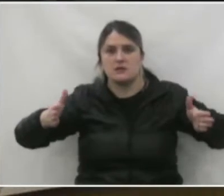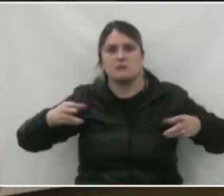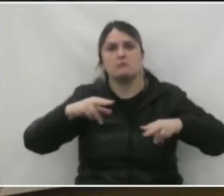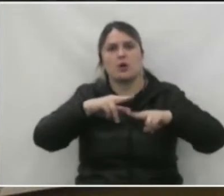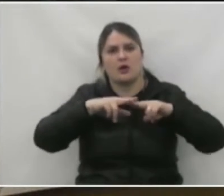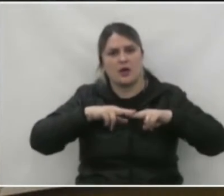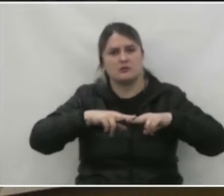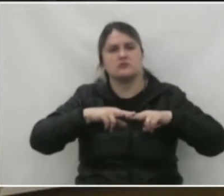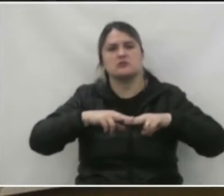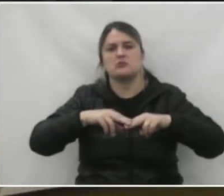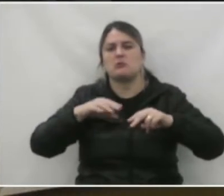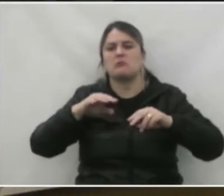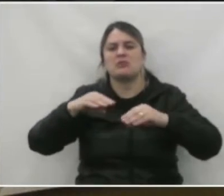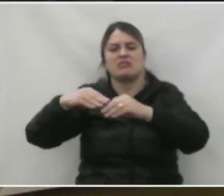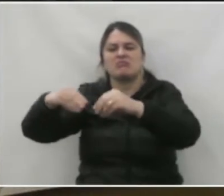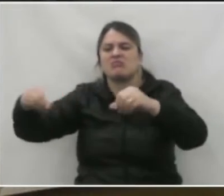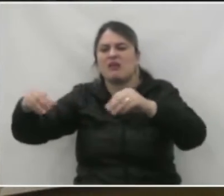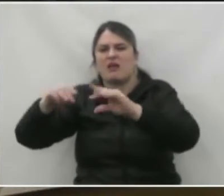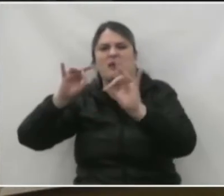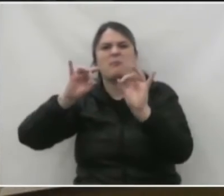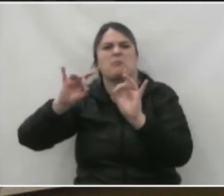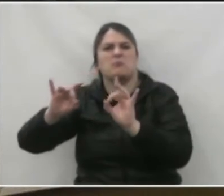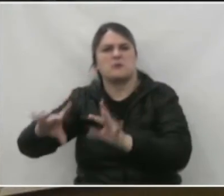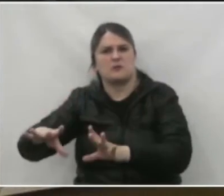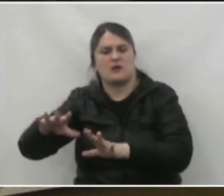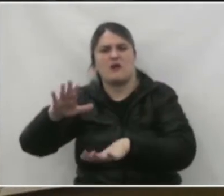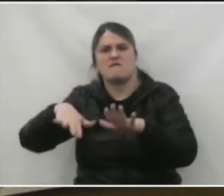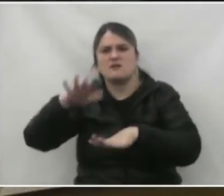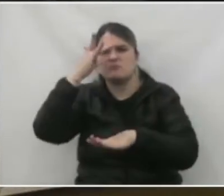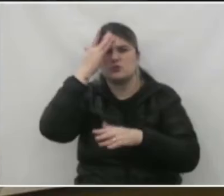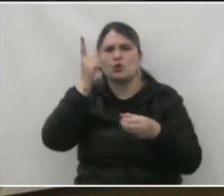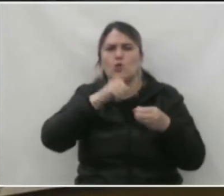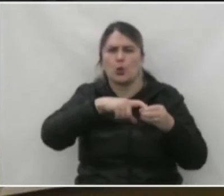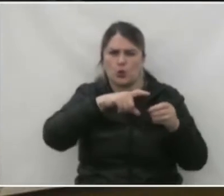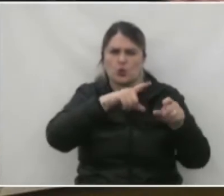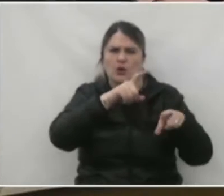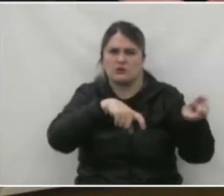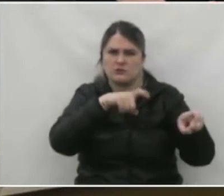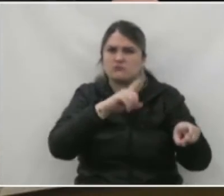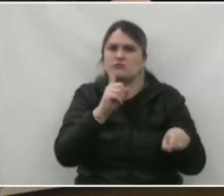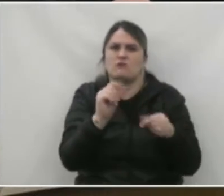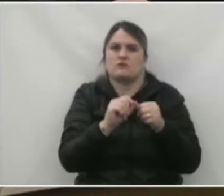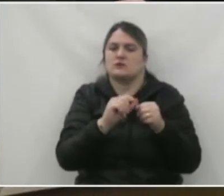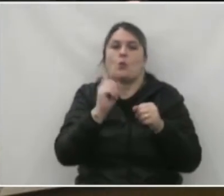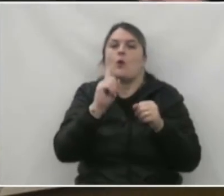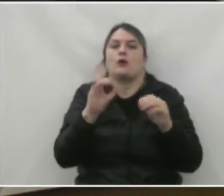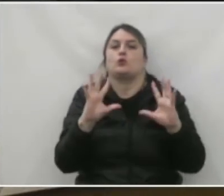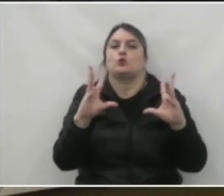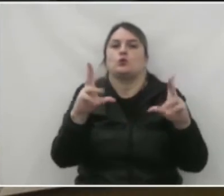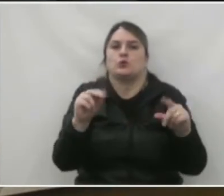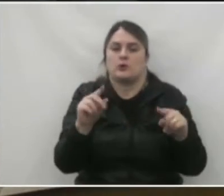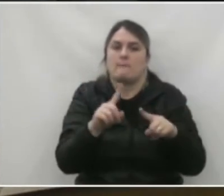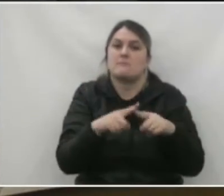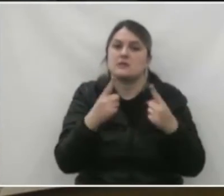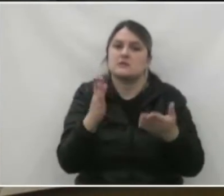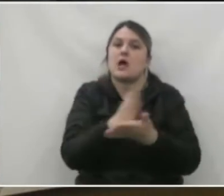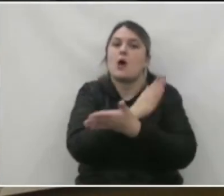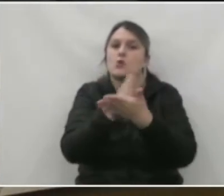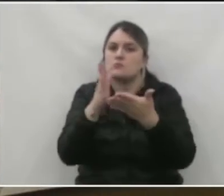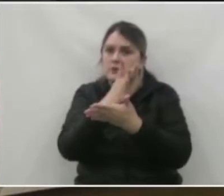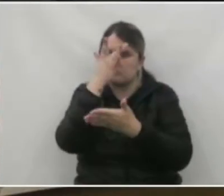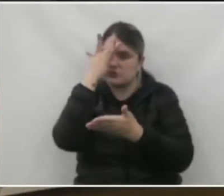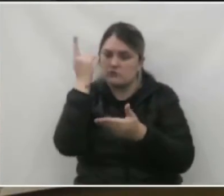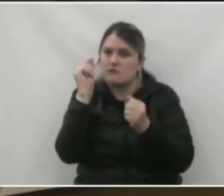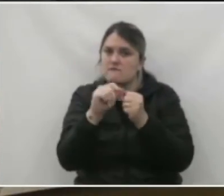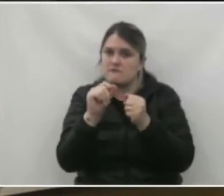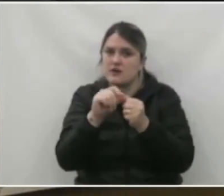devido a esse absurdo que muitos agricultores estão fazendo. Não é todo, mas sim alguns